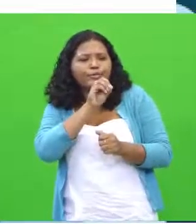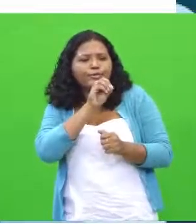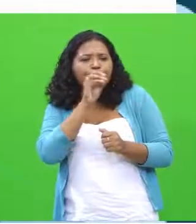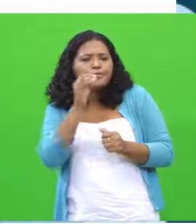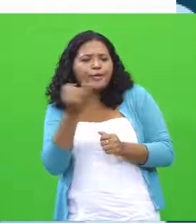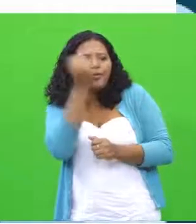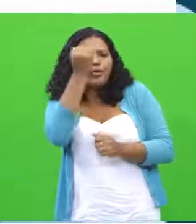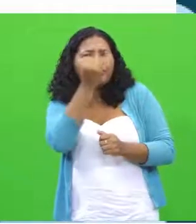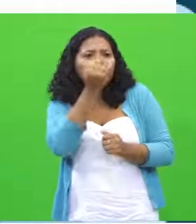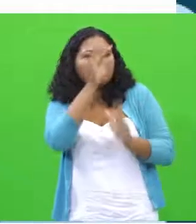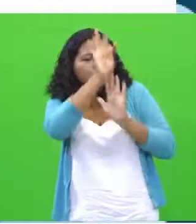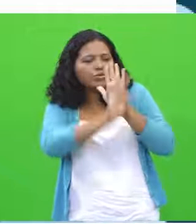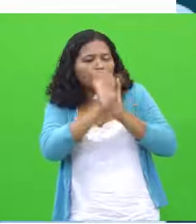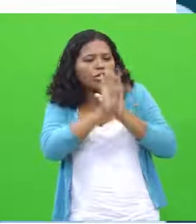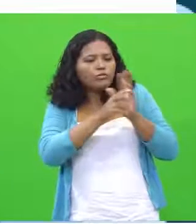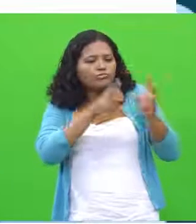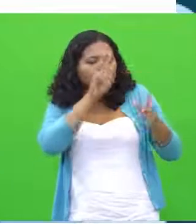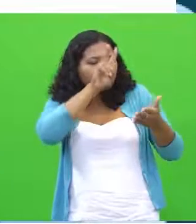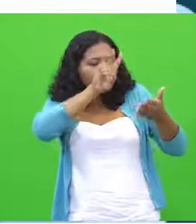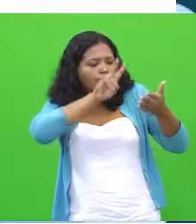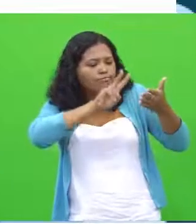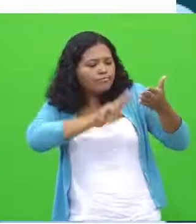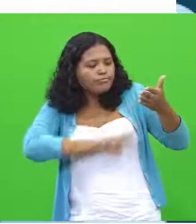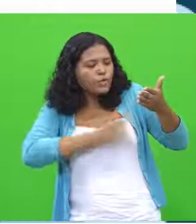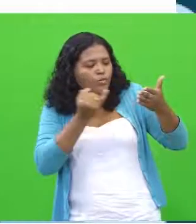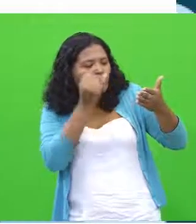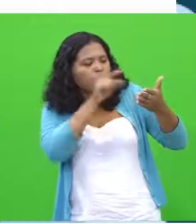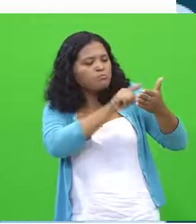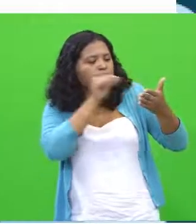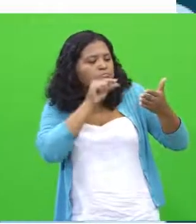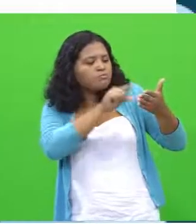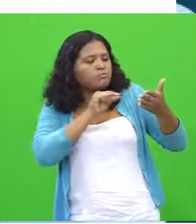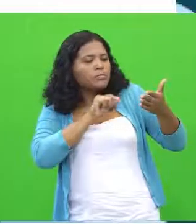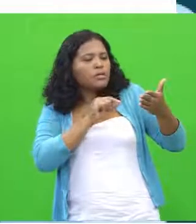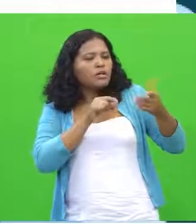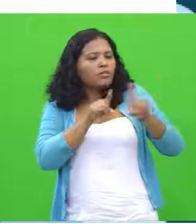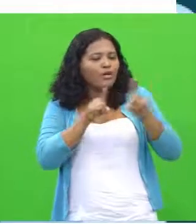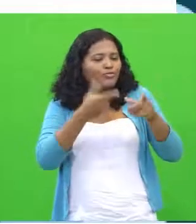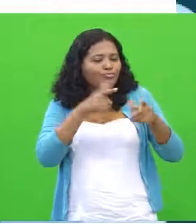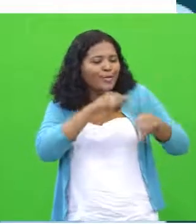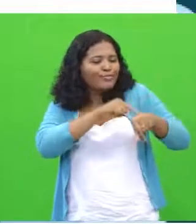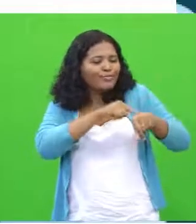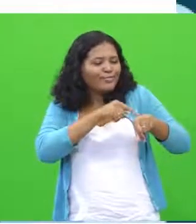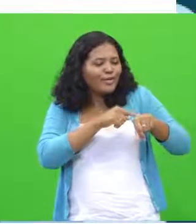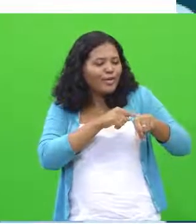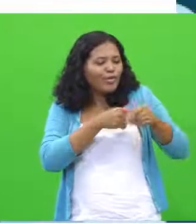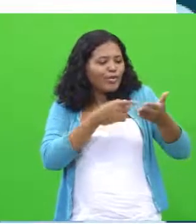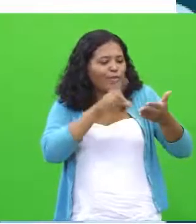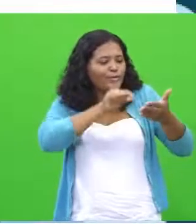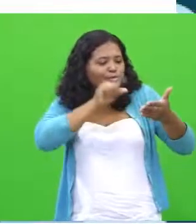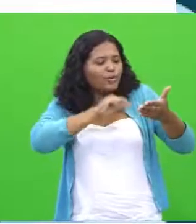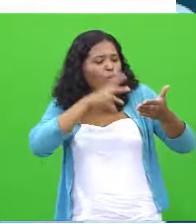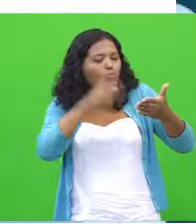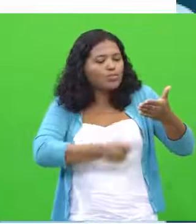analisar melhor os textos motivadores, perfeito. Às vezes, nós não temos tempo suficiente para isso, mas se captarmos a essência de cada